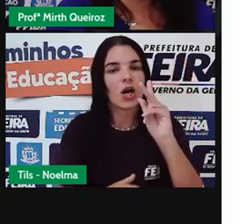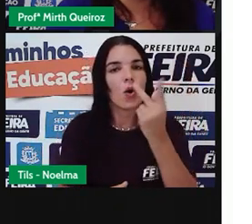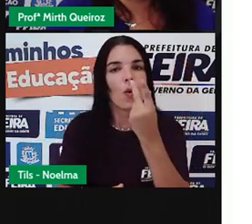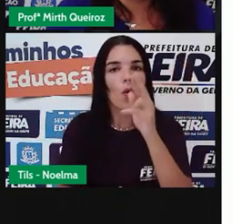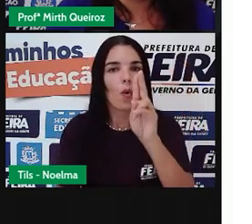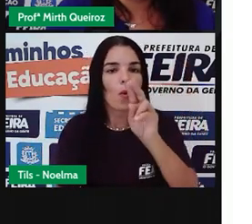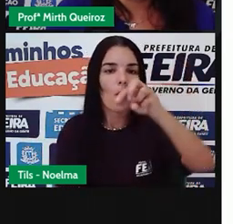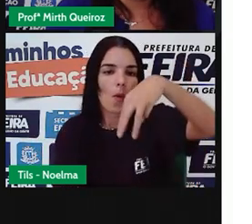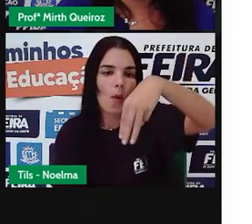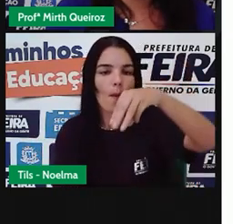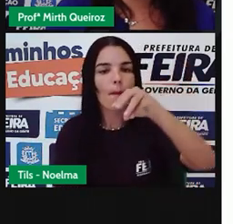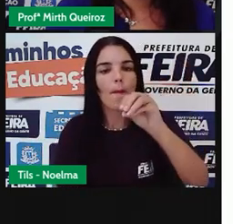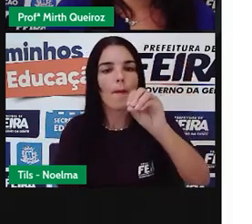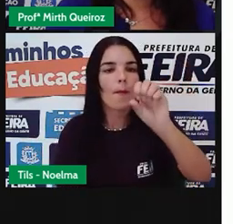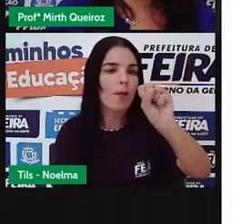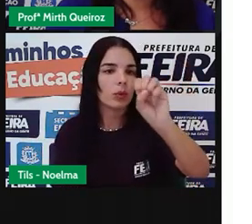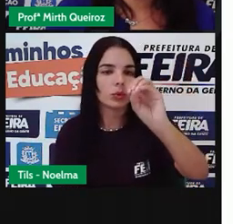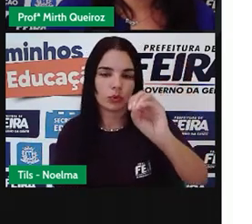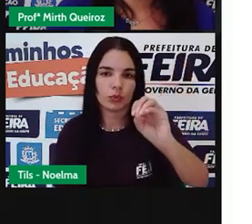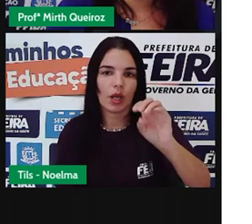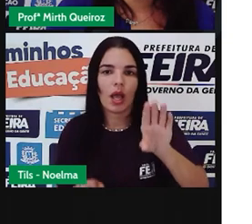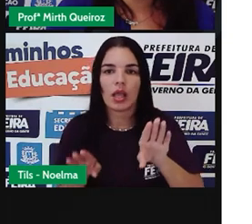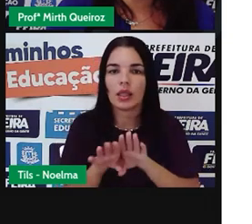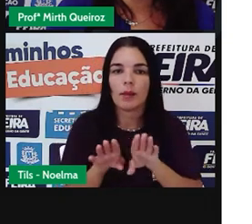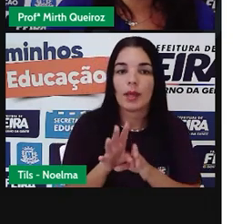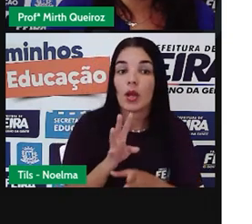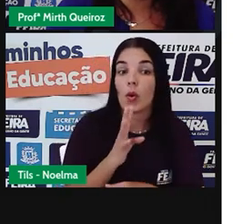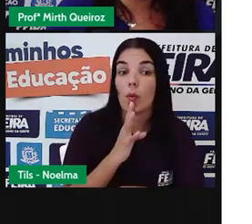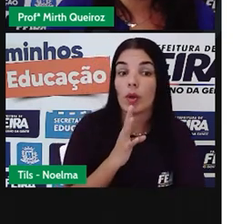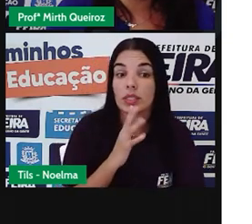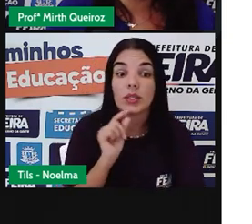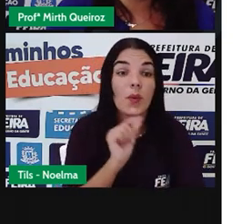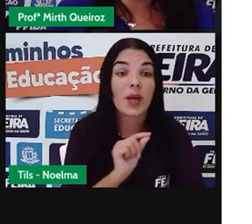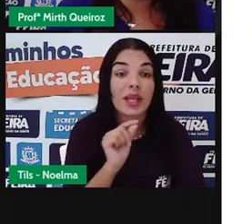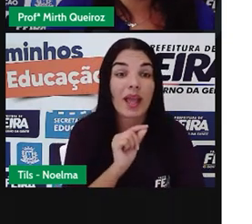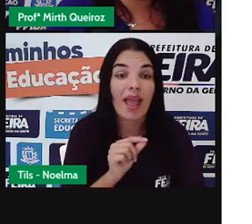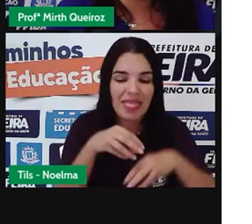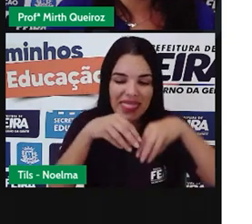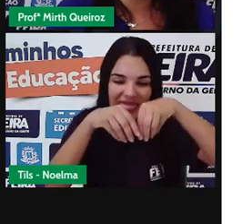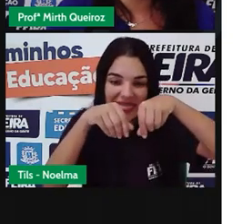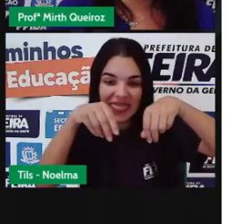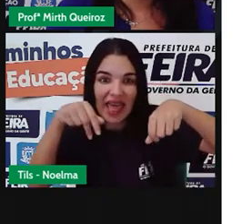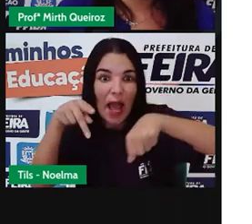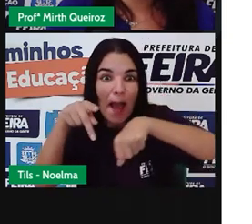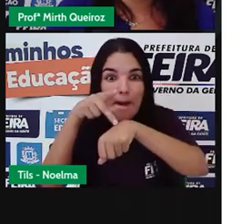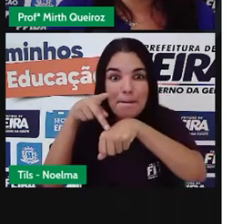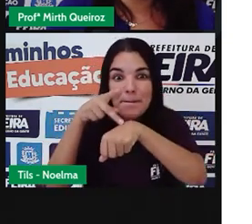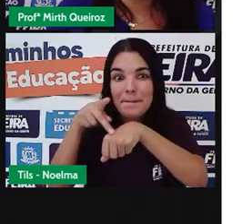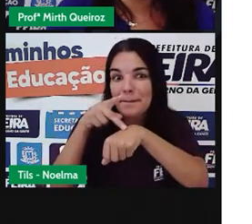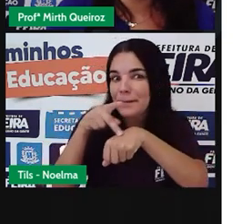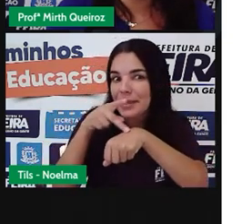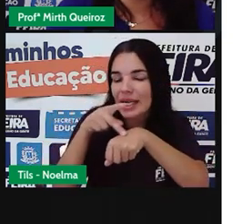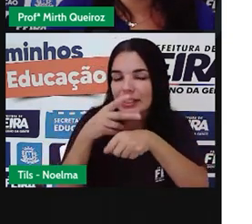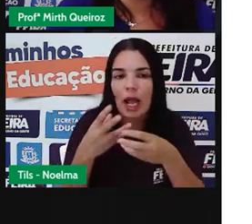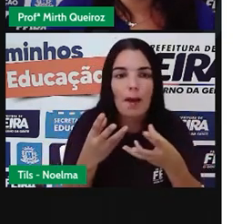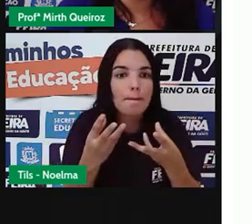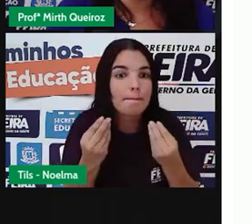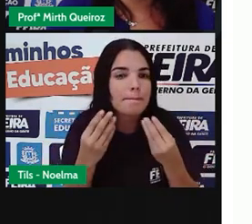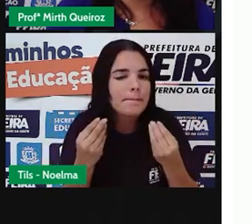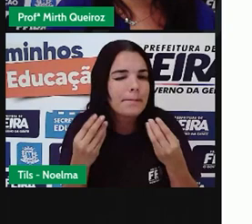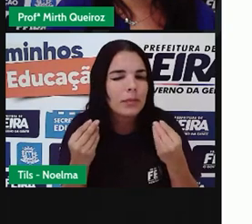humífero. Ele é também conhecido como solo escuro. É um solo mais escuro, porque ele é rico em